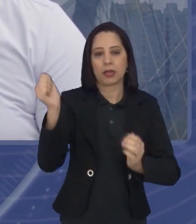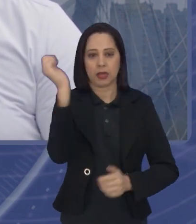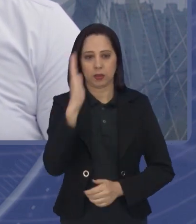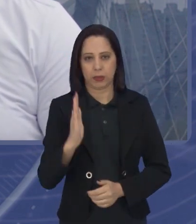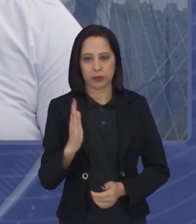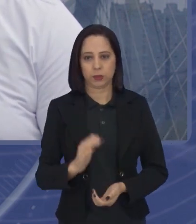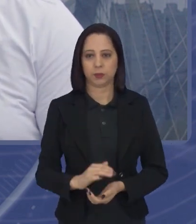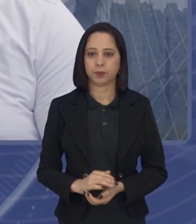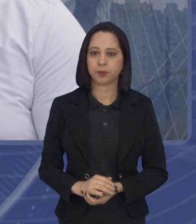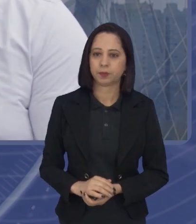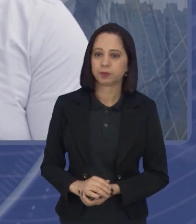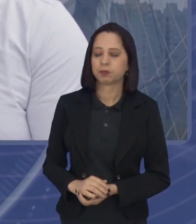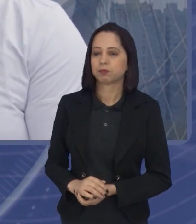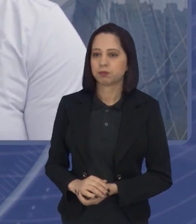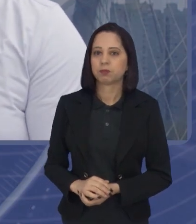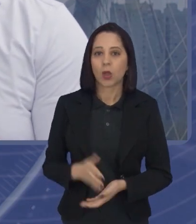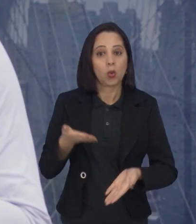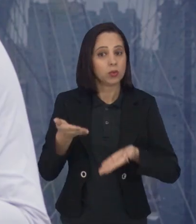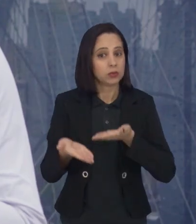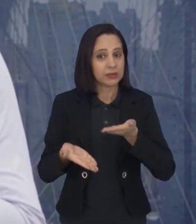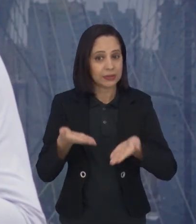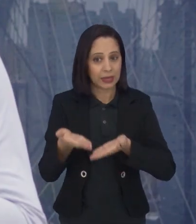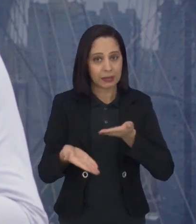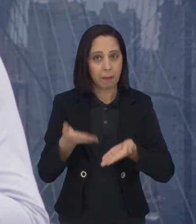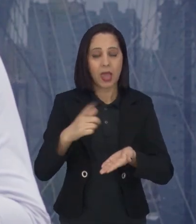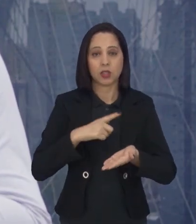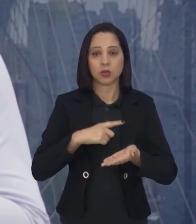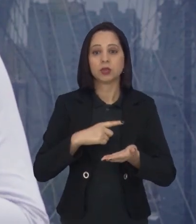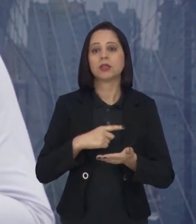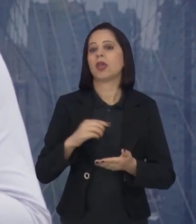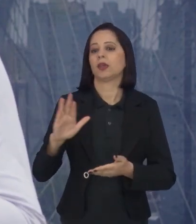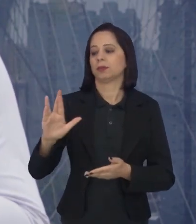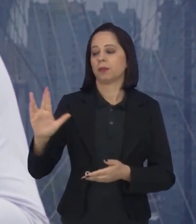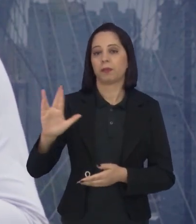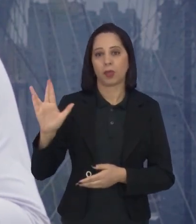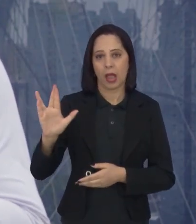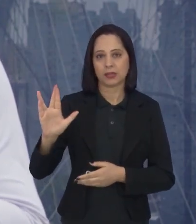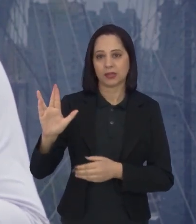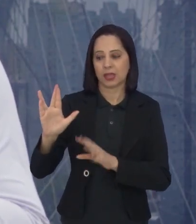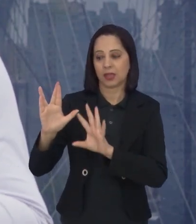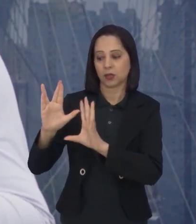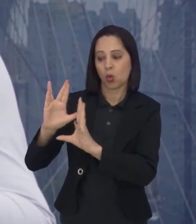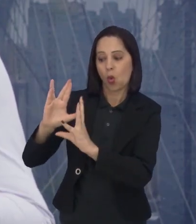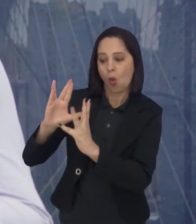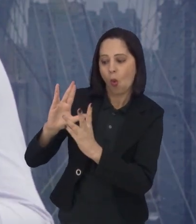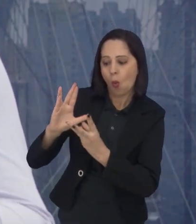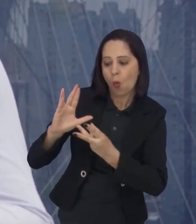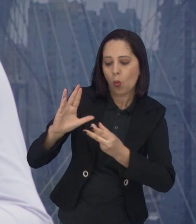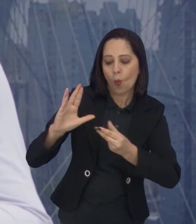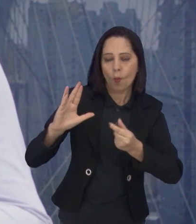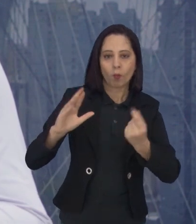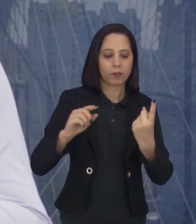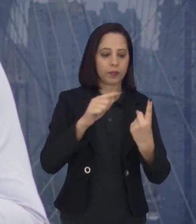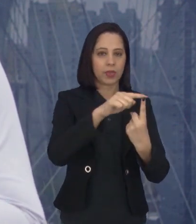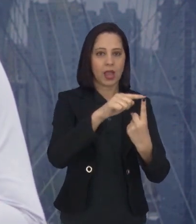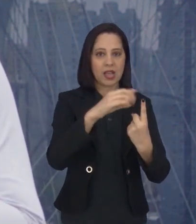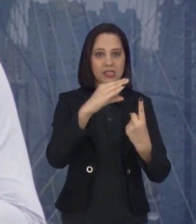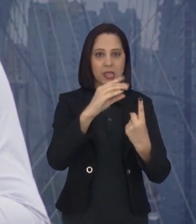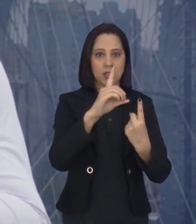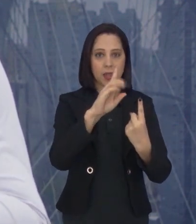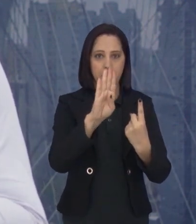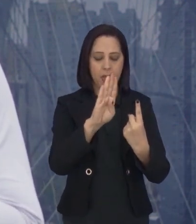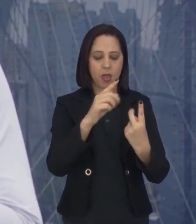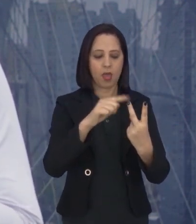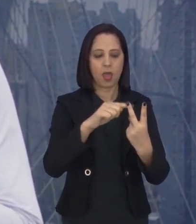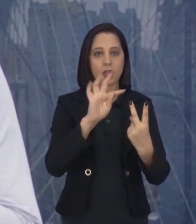atualmente? É, hoje nós temos o CBD e nós temos o THC, que é da planta cannabis sativa. O que é